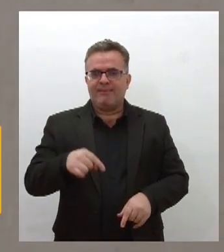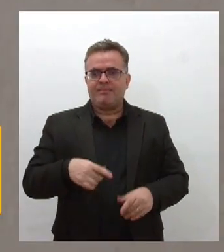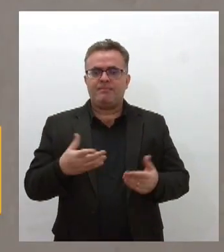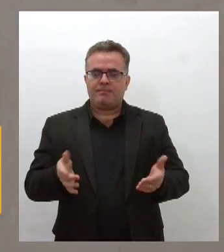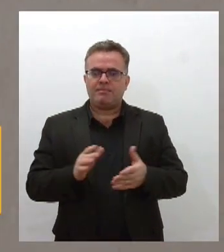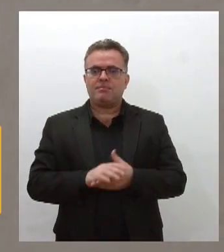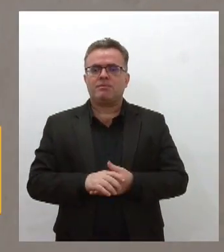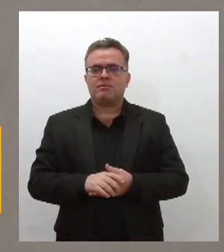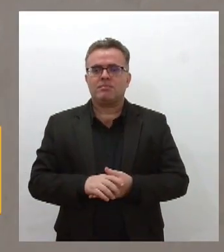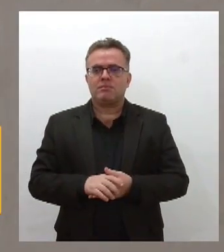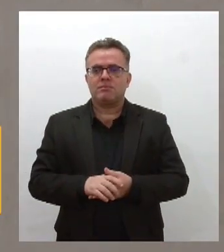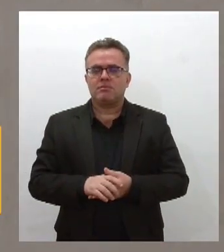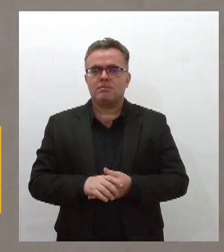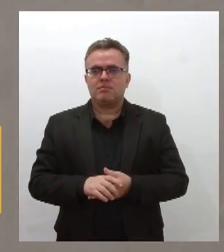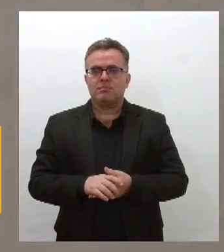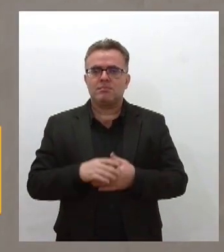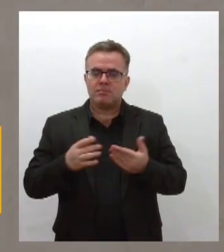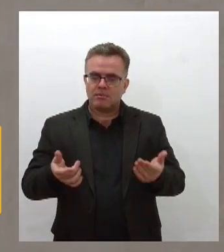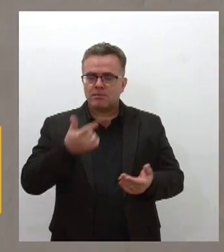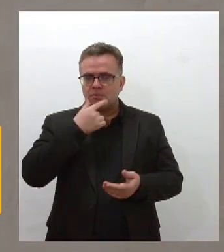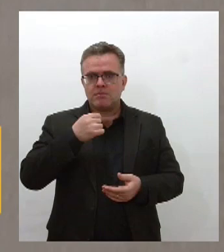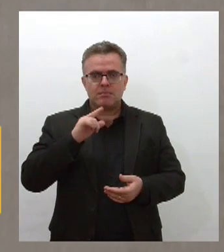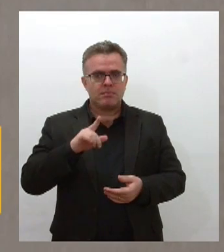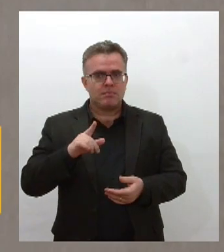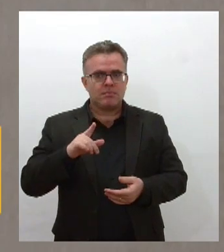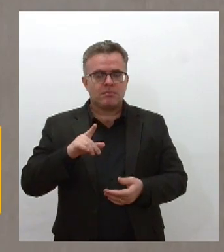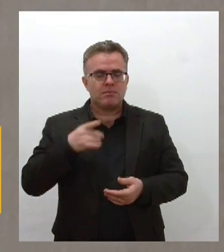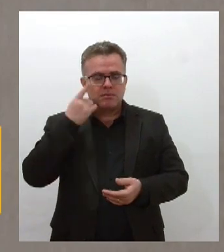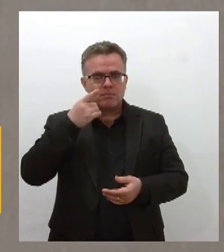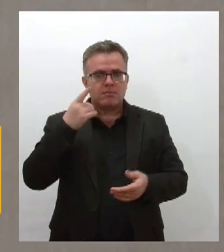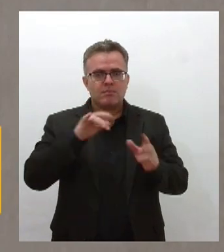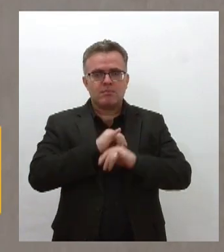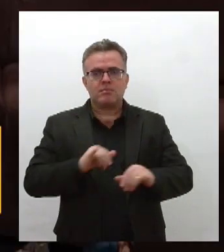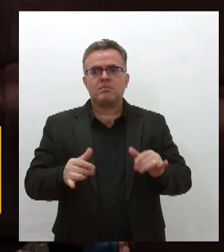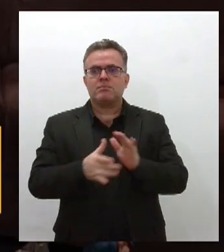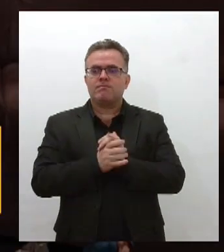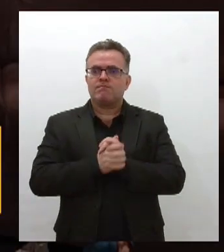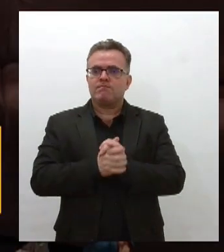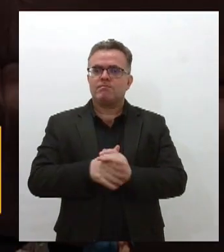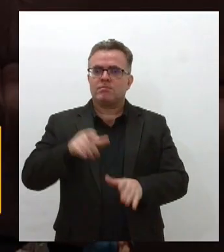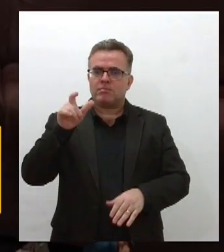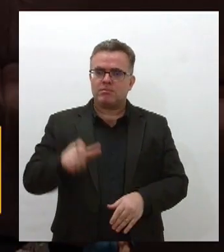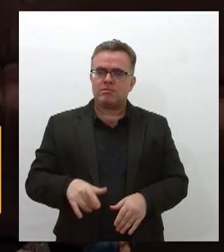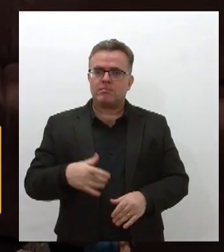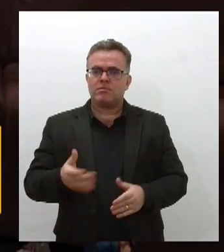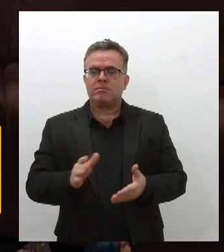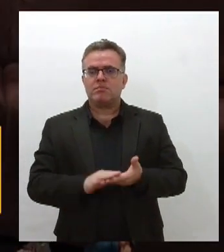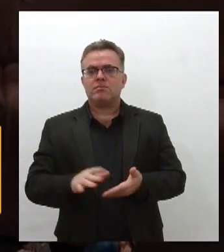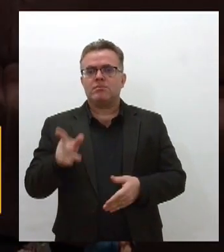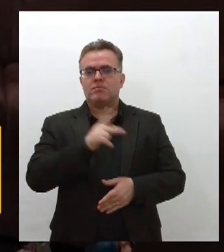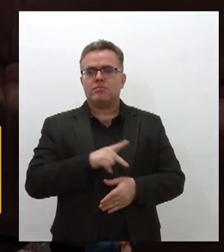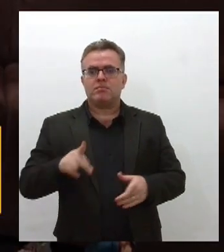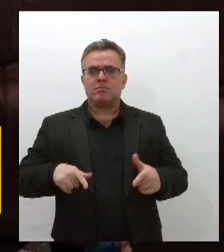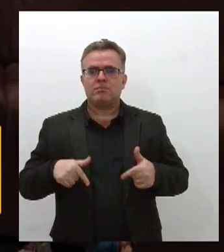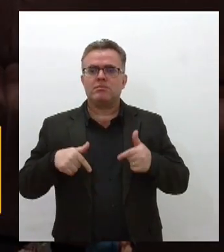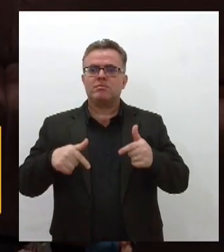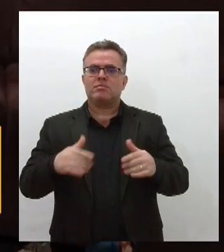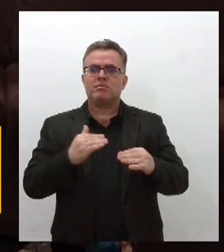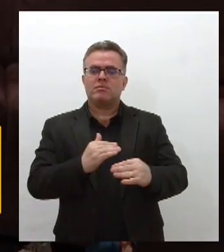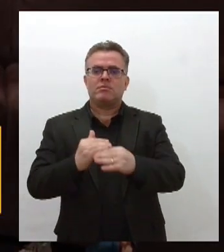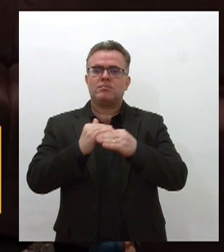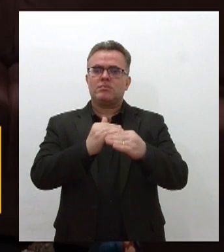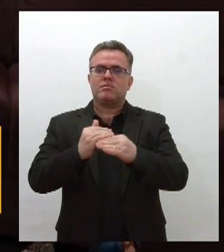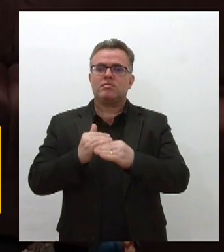LESI também falou do merecimento do homenageado que agora é mais um cidadão sergipano É um professor que defende a igualdade defende o movimento